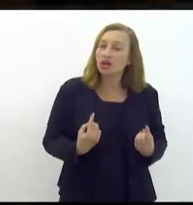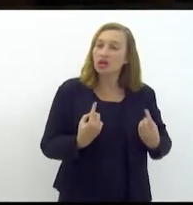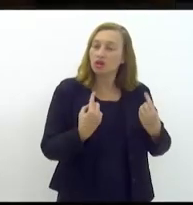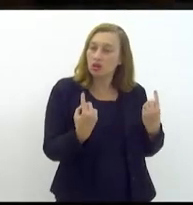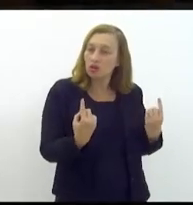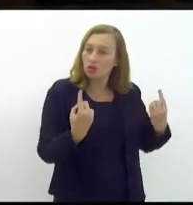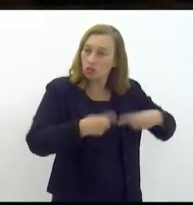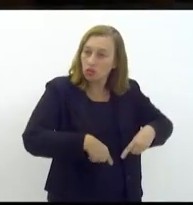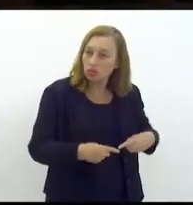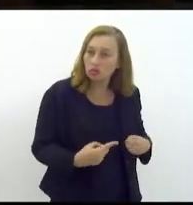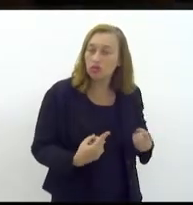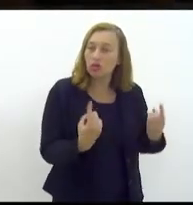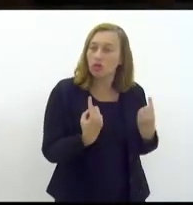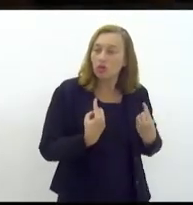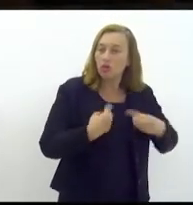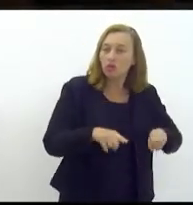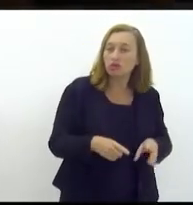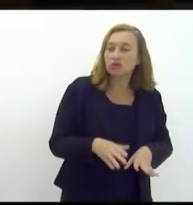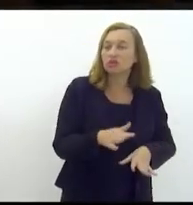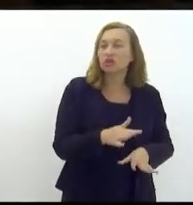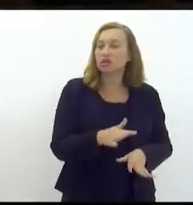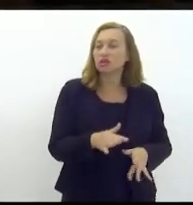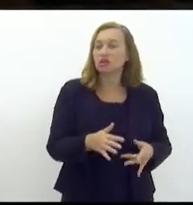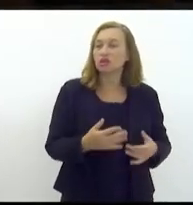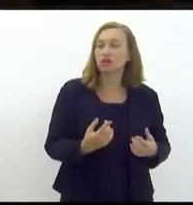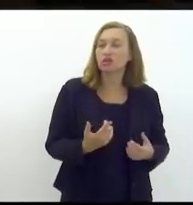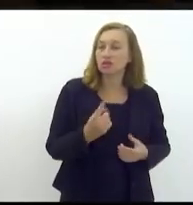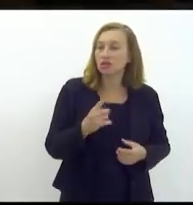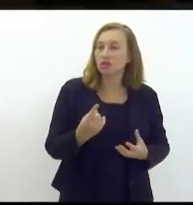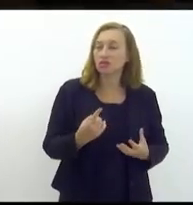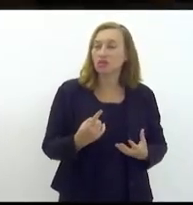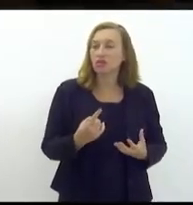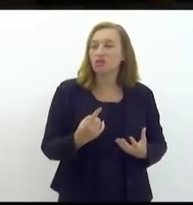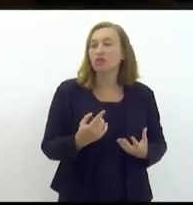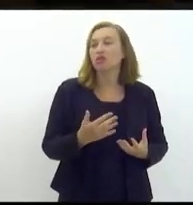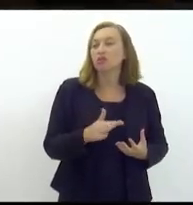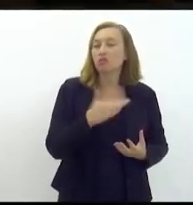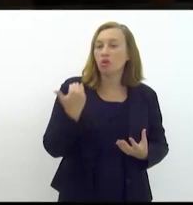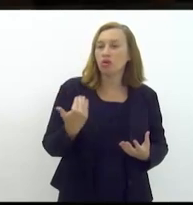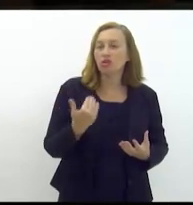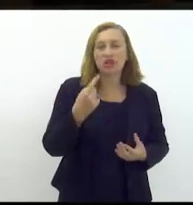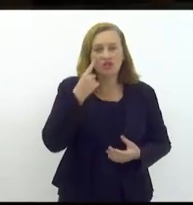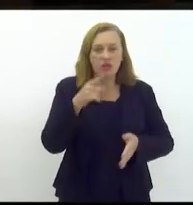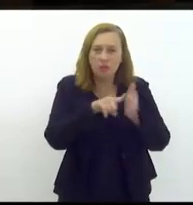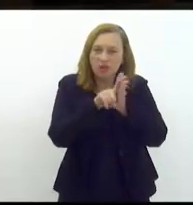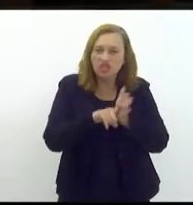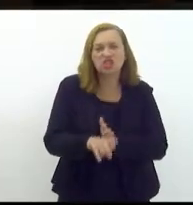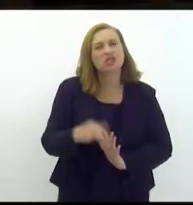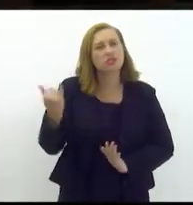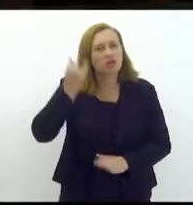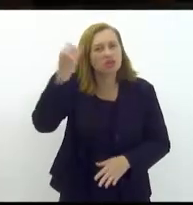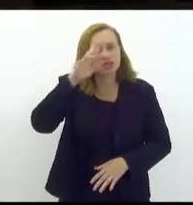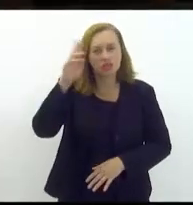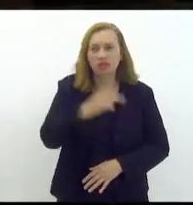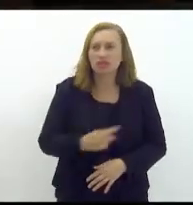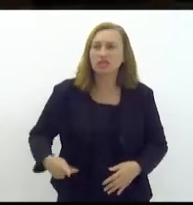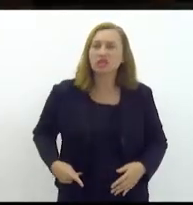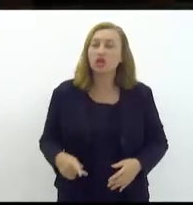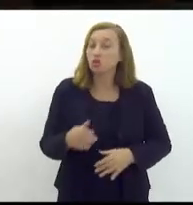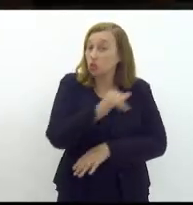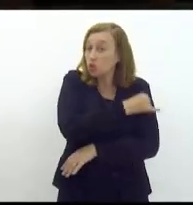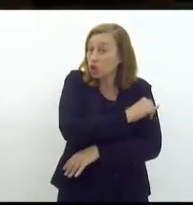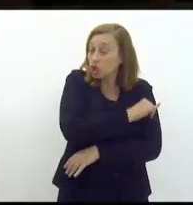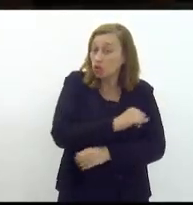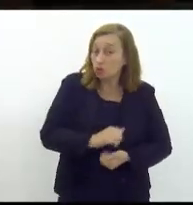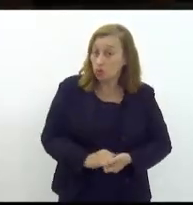na lógica da morte não é possível a gente hoje saiu senhor presidente uma pesquisa é importante porque no Rio